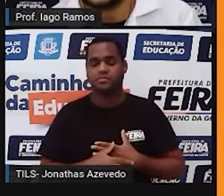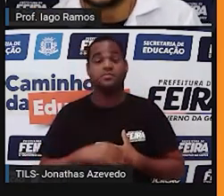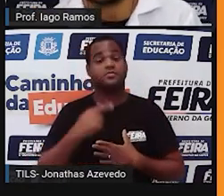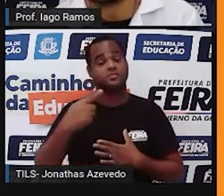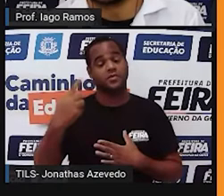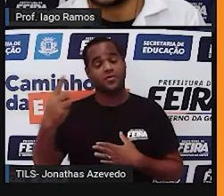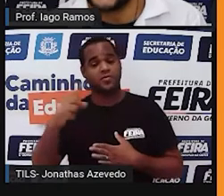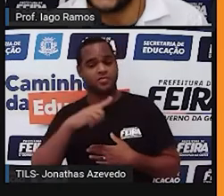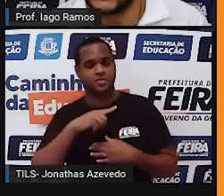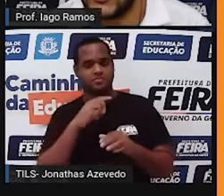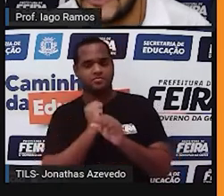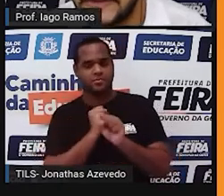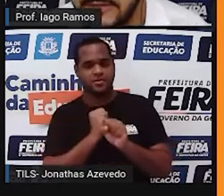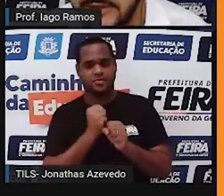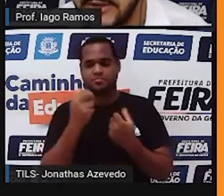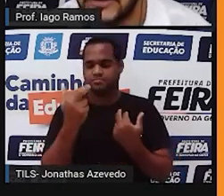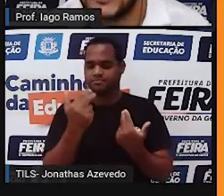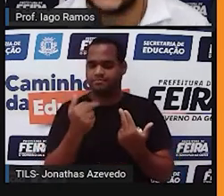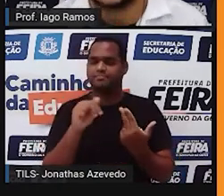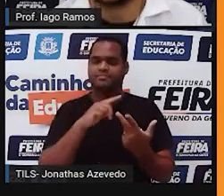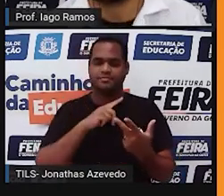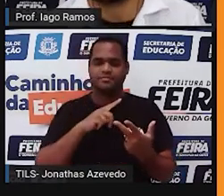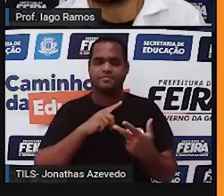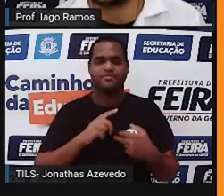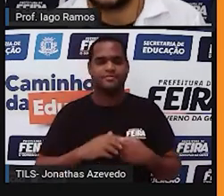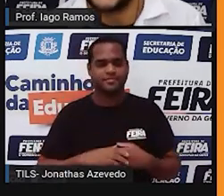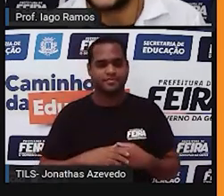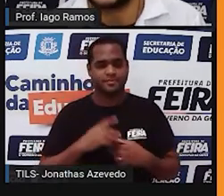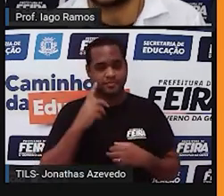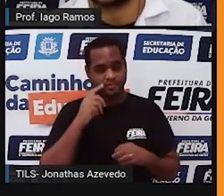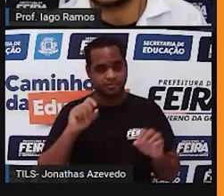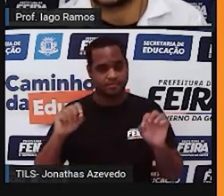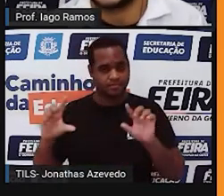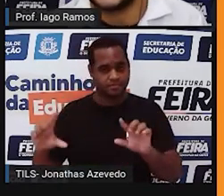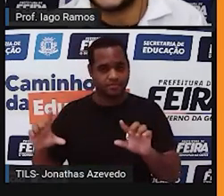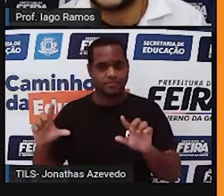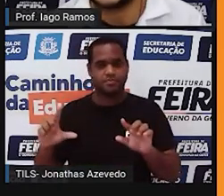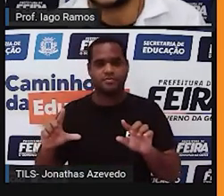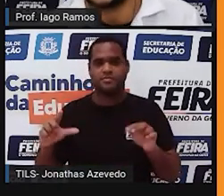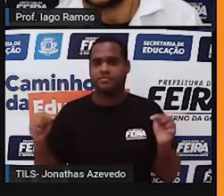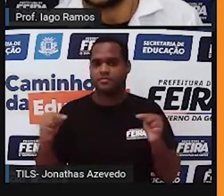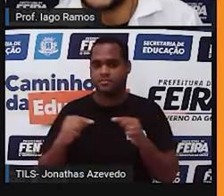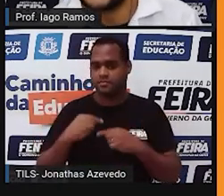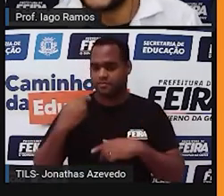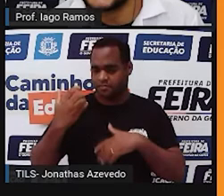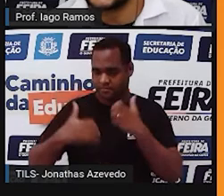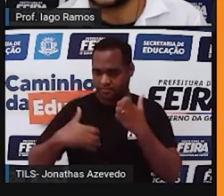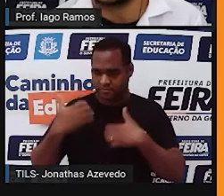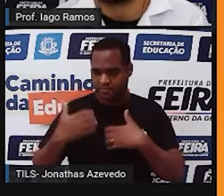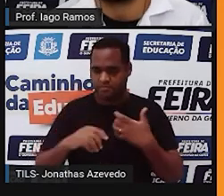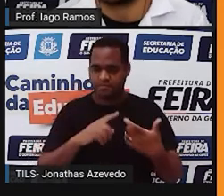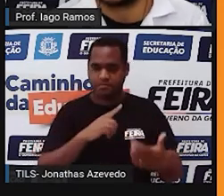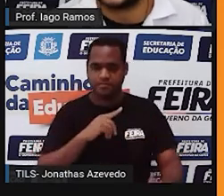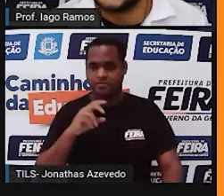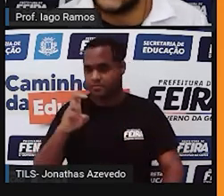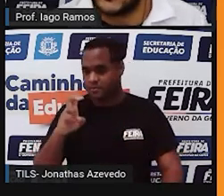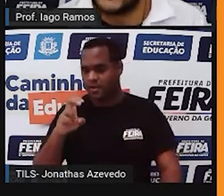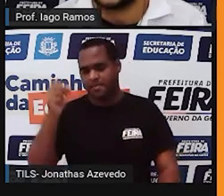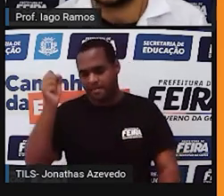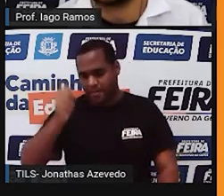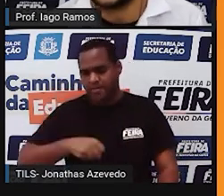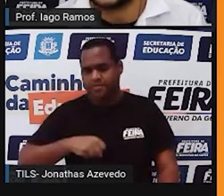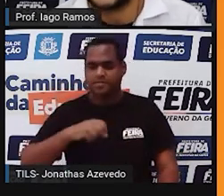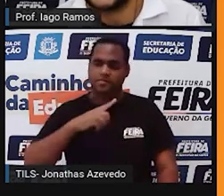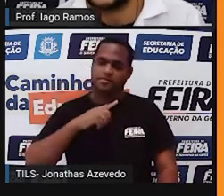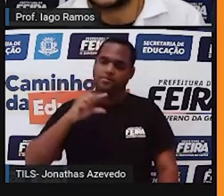menor do que a soma dos outros dois. Então, ali, na telinha de baixo, condição de existência, o lado 5 tem que ser menor